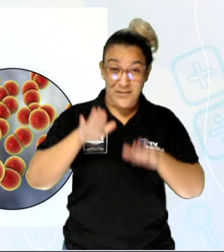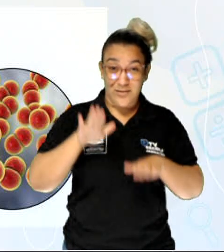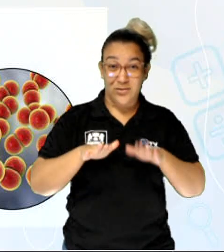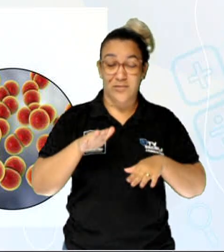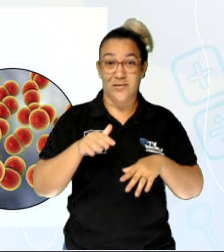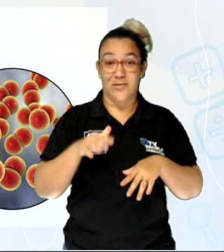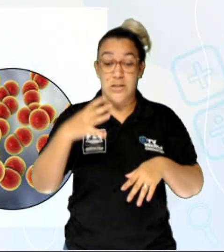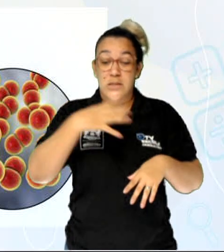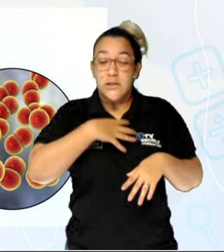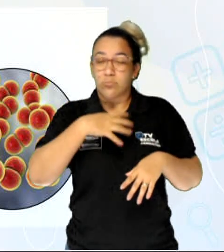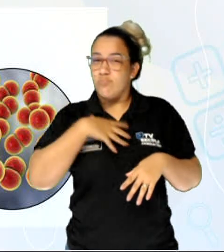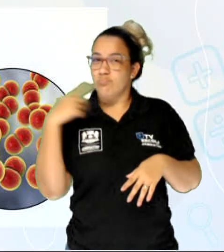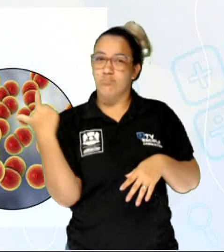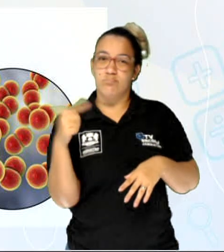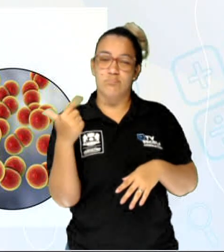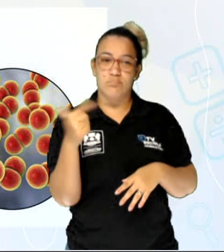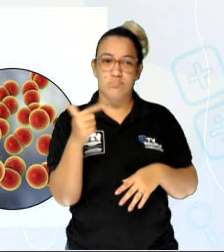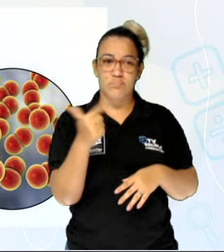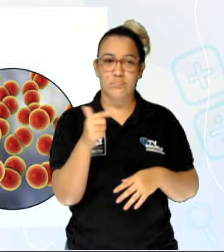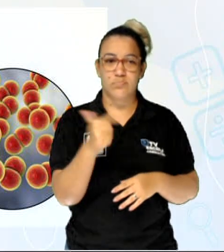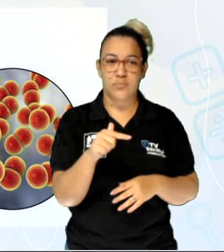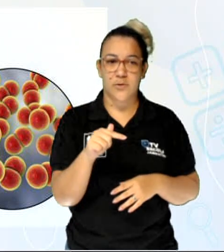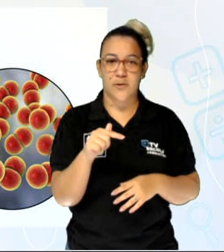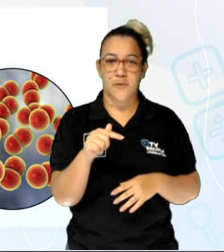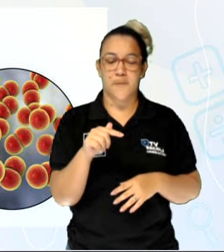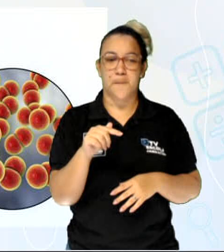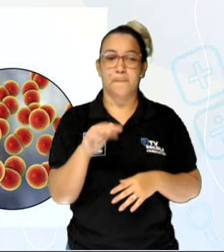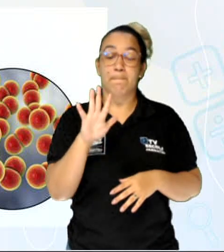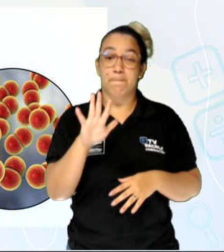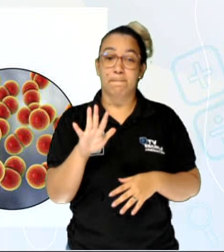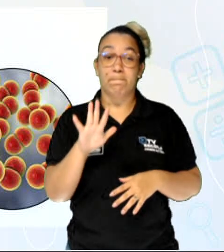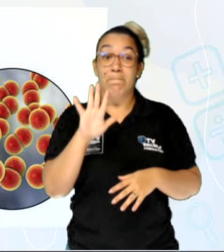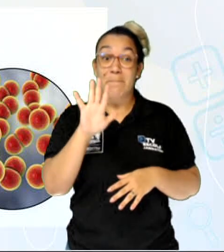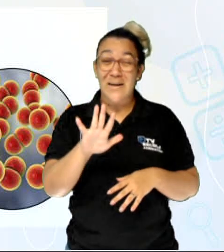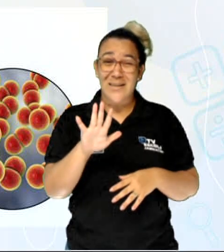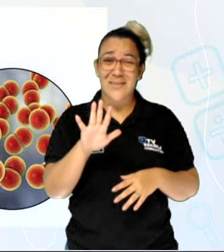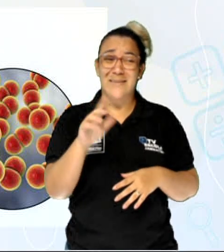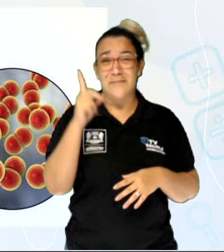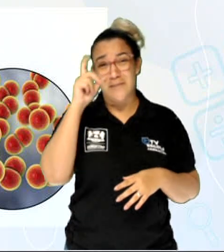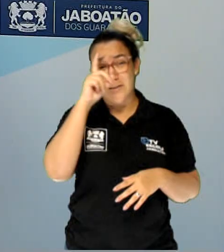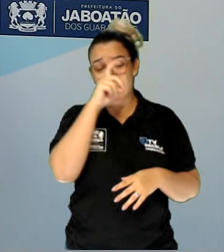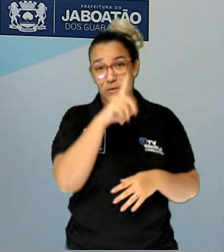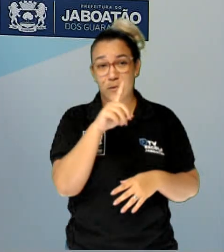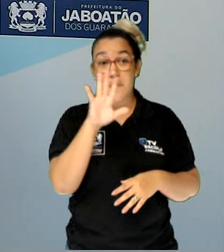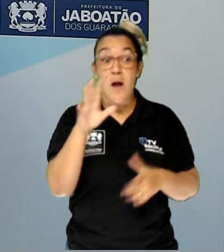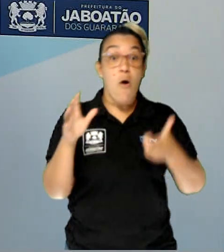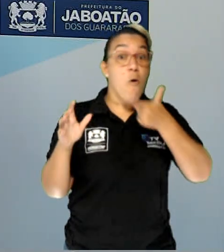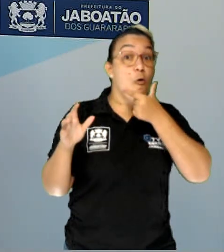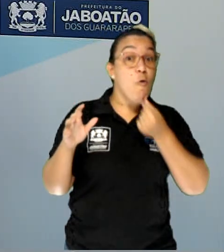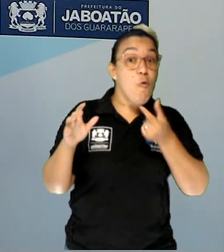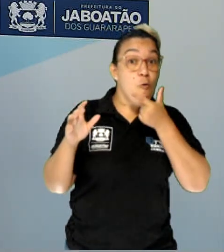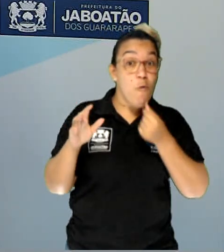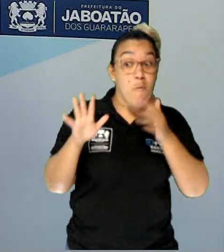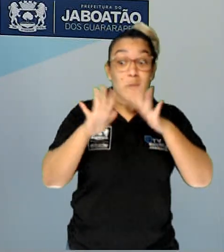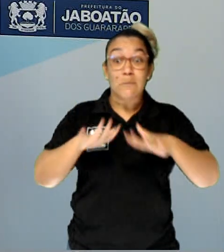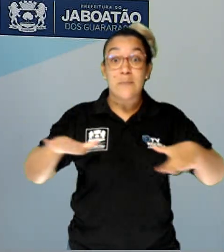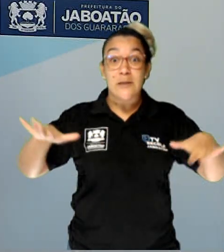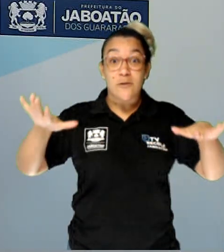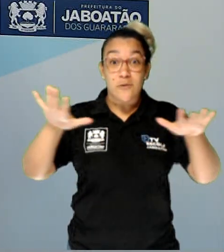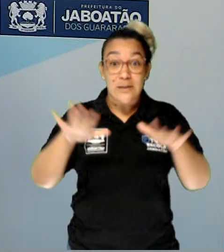tá? Algumas mulheres, sim, podem apresentar sintomas, mas é mais raro. E os homens, a maioria são